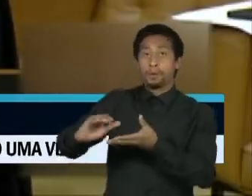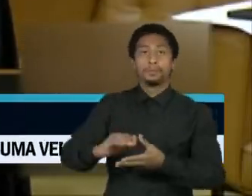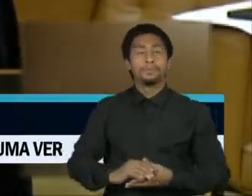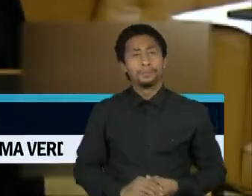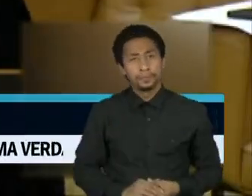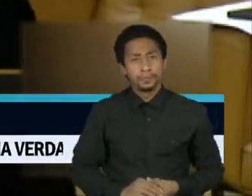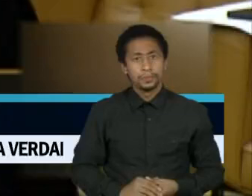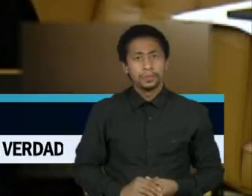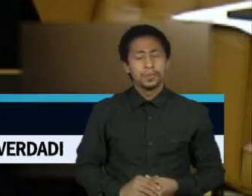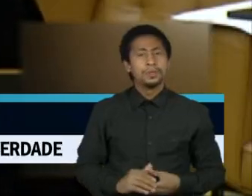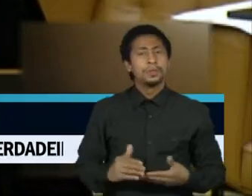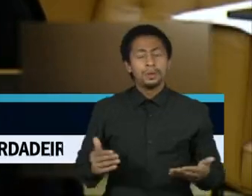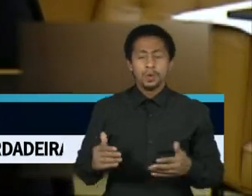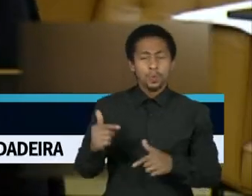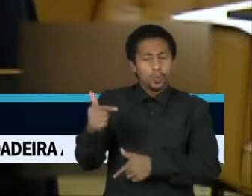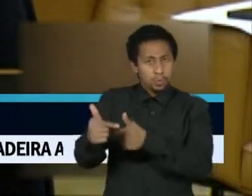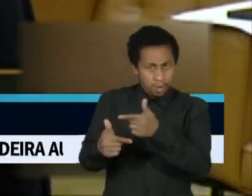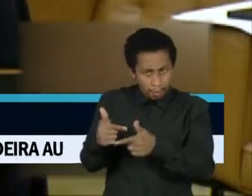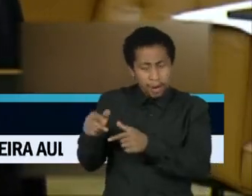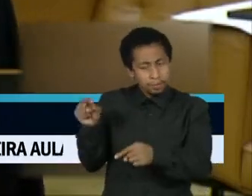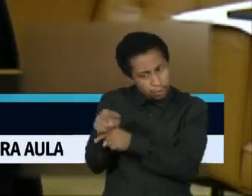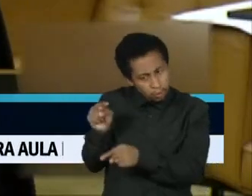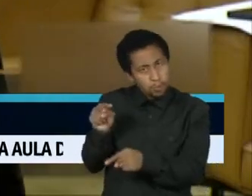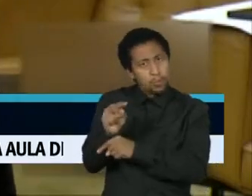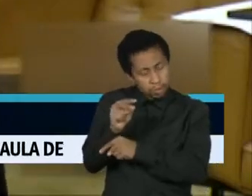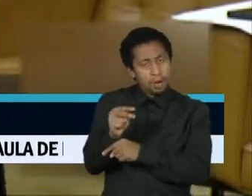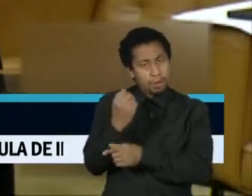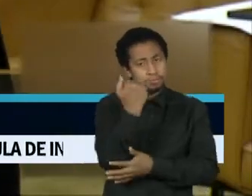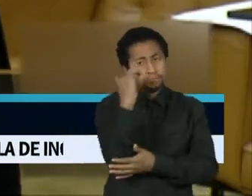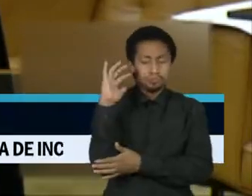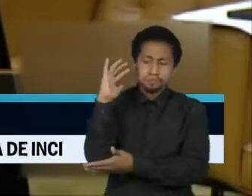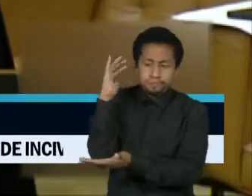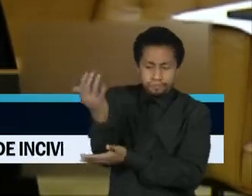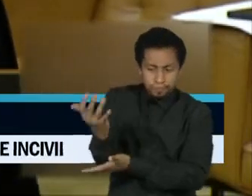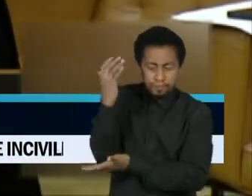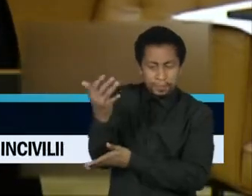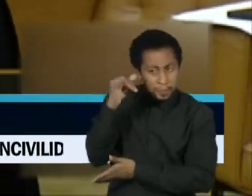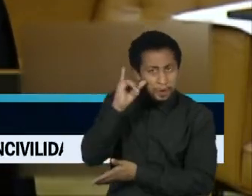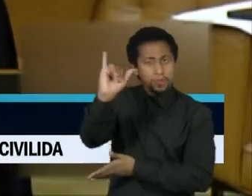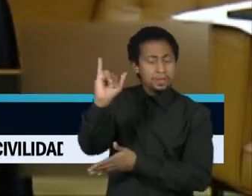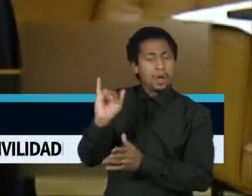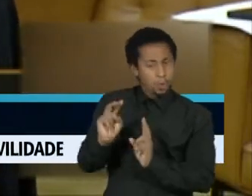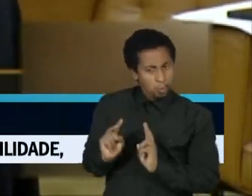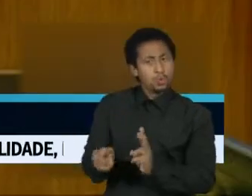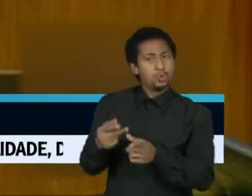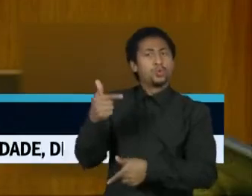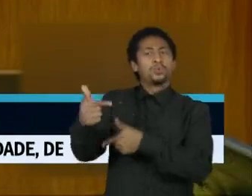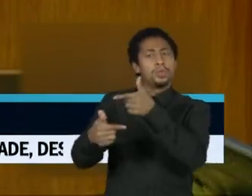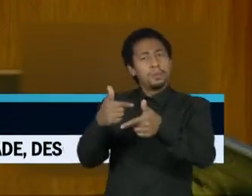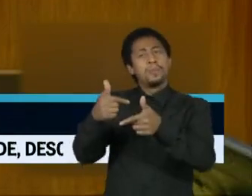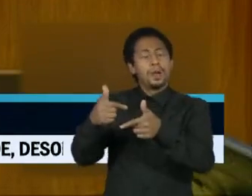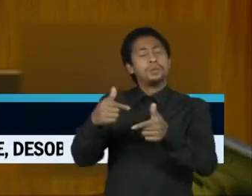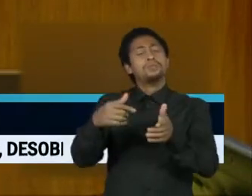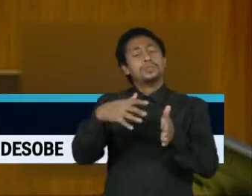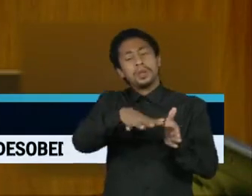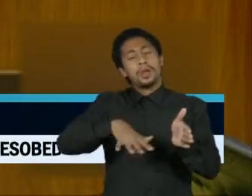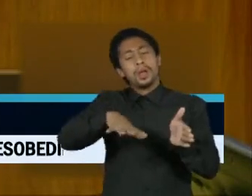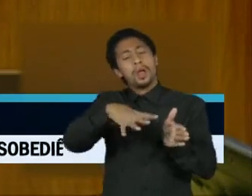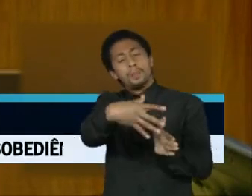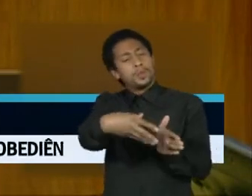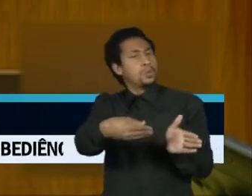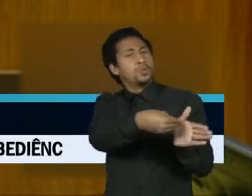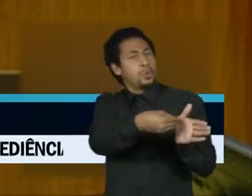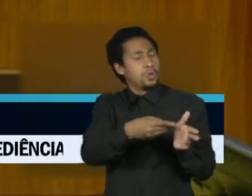descontinuidade no Plano de Ação para Prevenção e Controle do Desmatamento na Amazônia. Para a prevenção e o combate ao